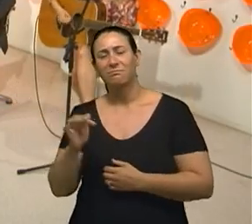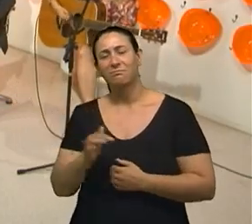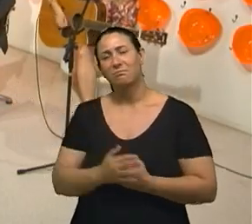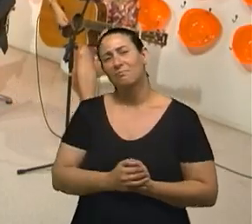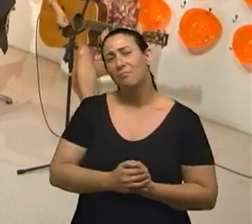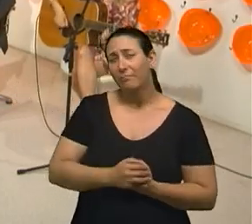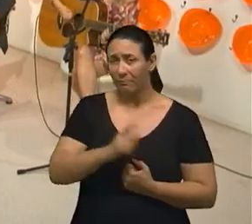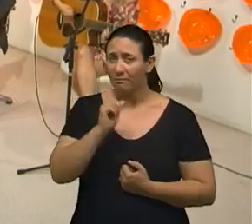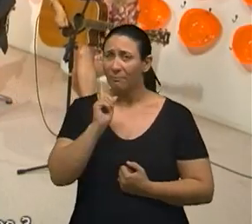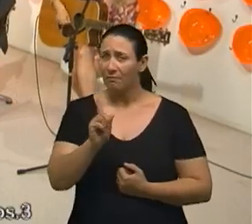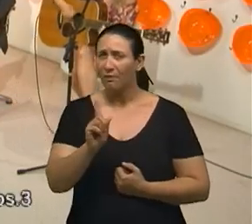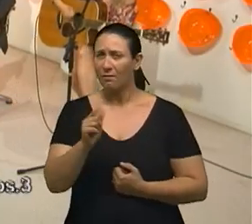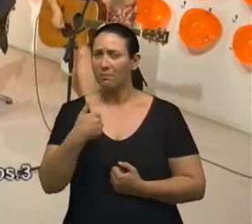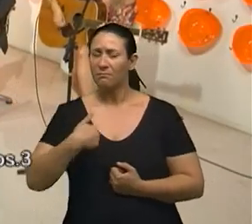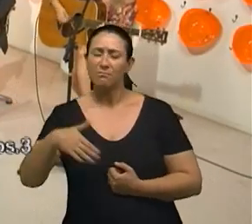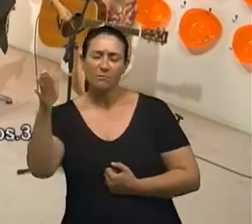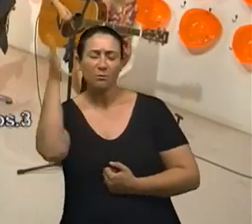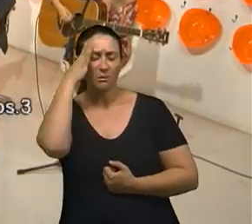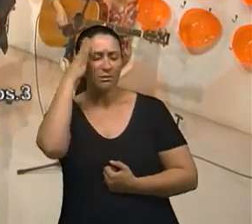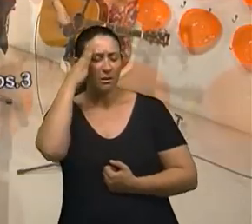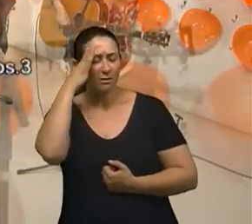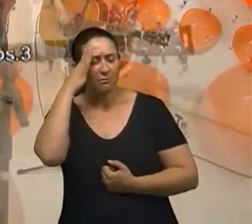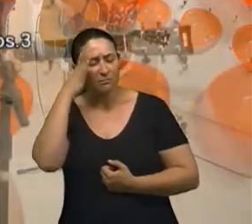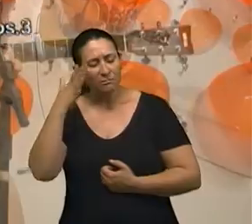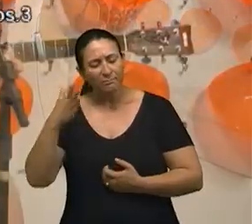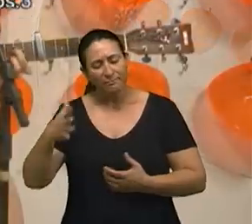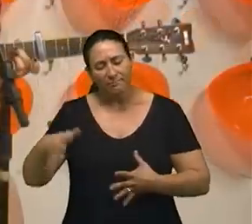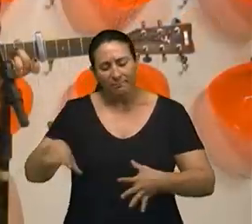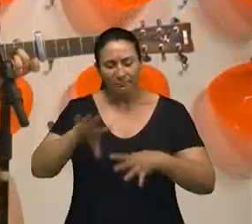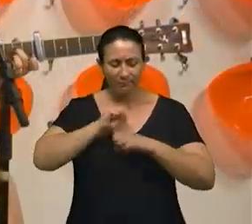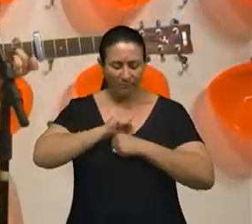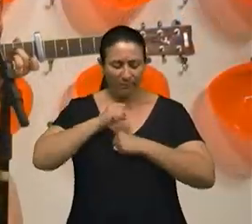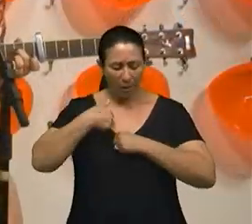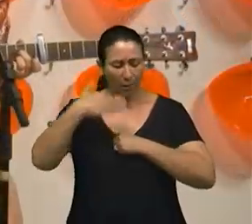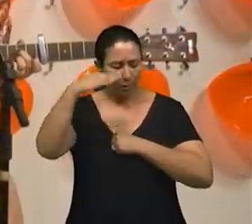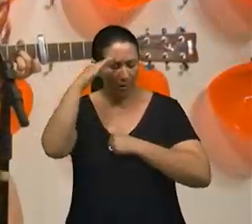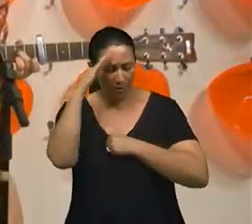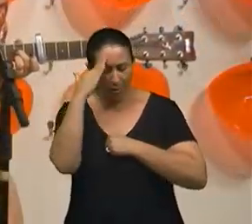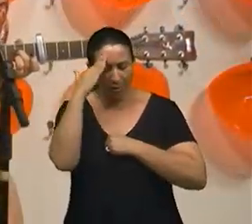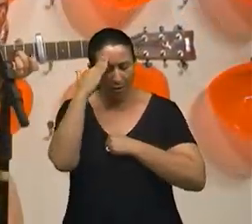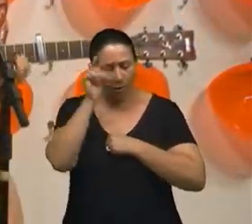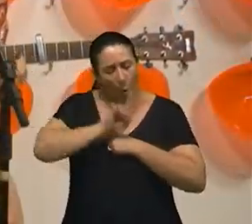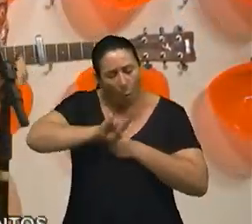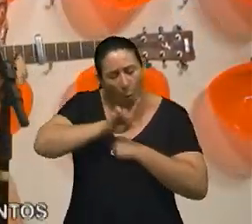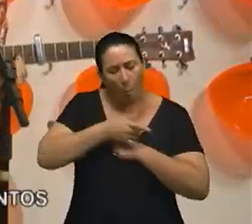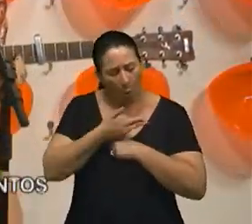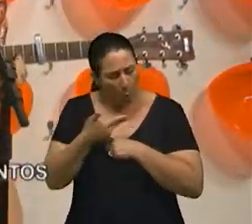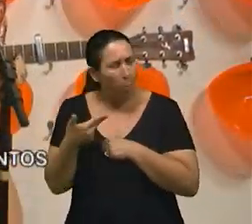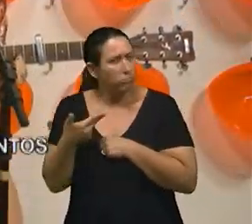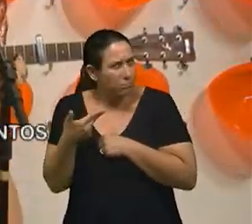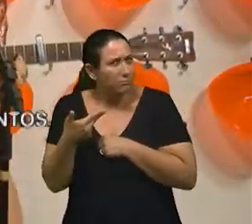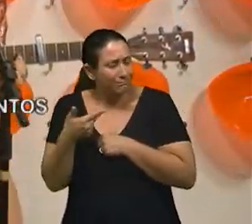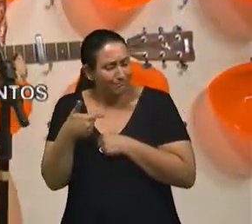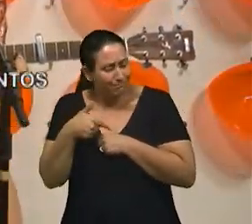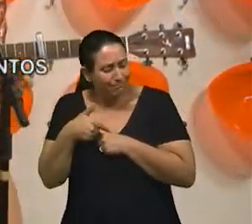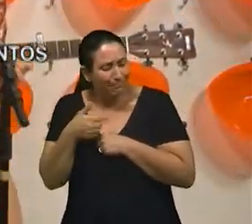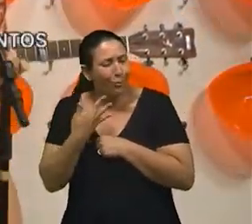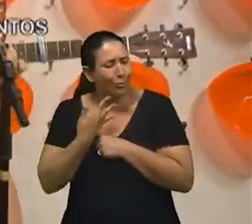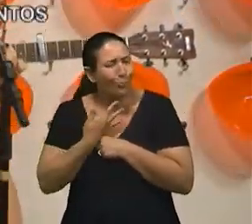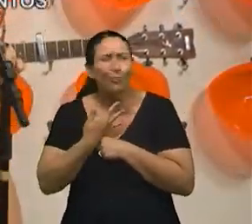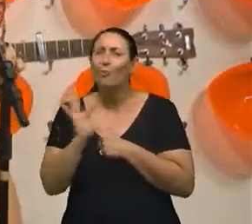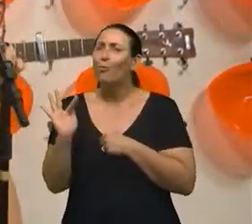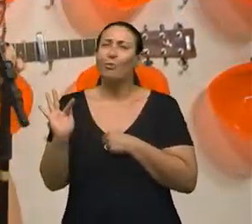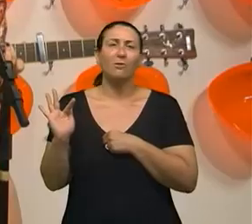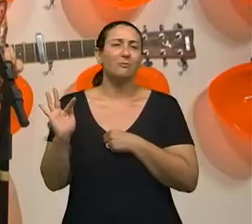Embora eu saiba o que eu entendo Alguma coisa dói lá